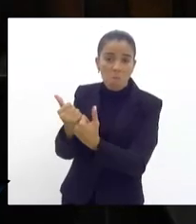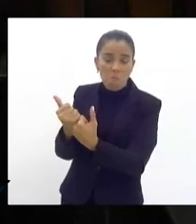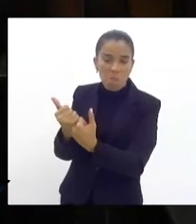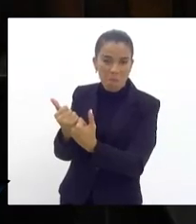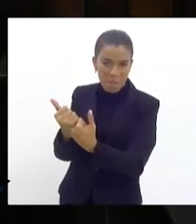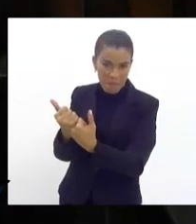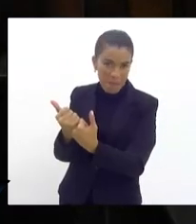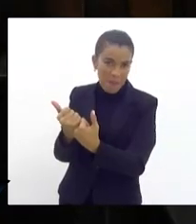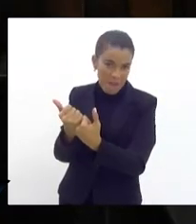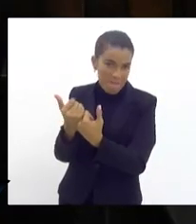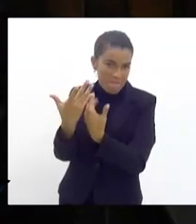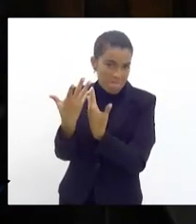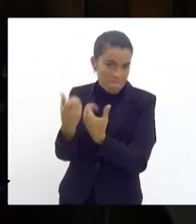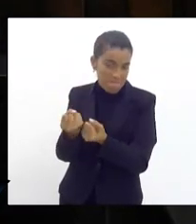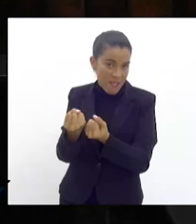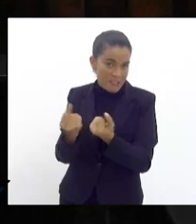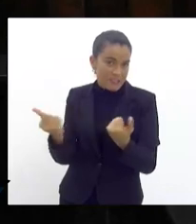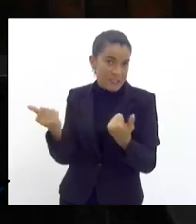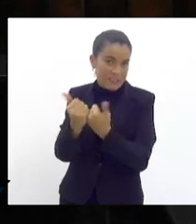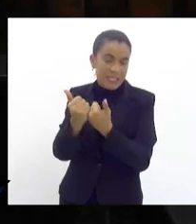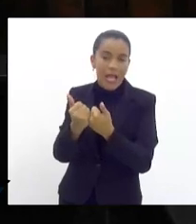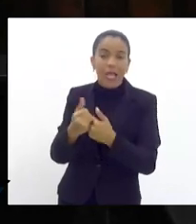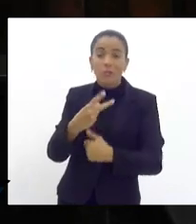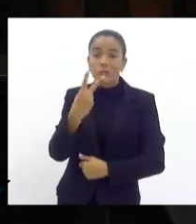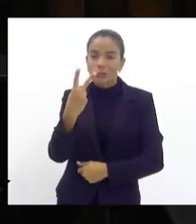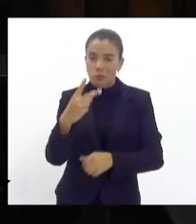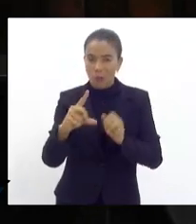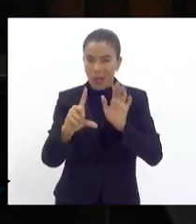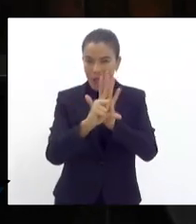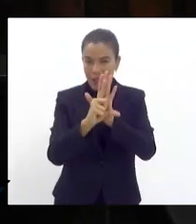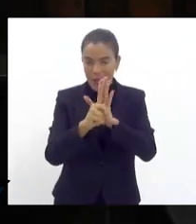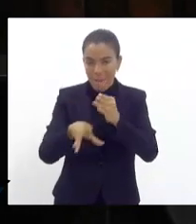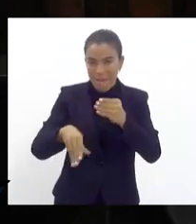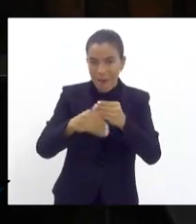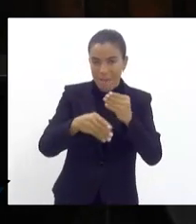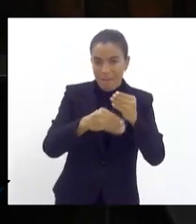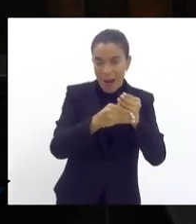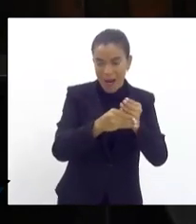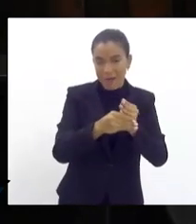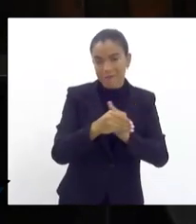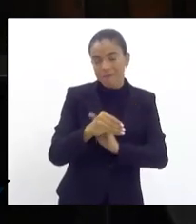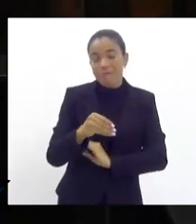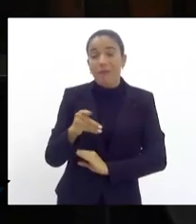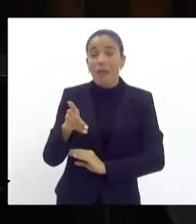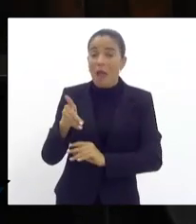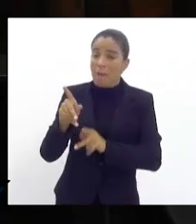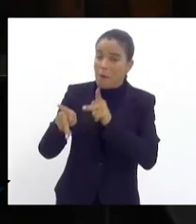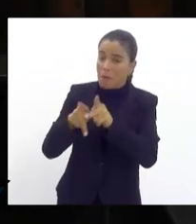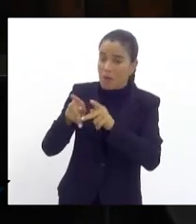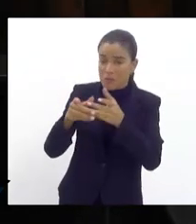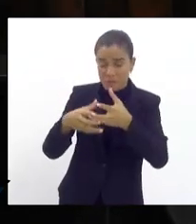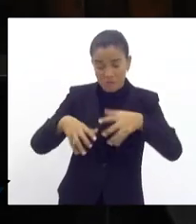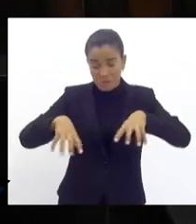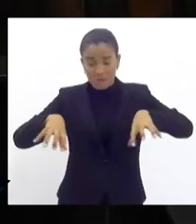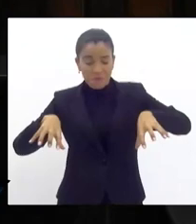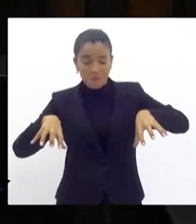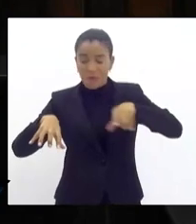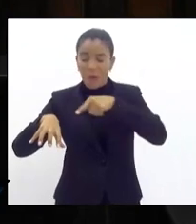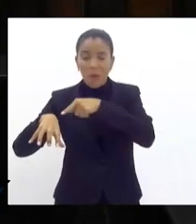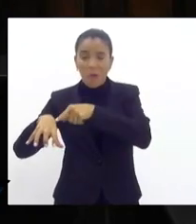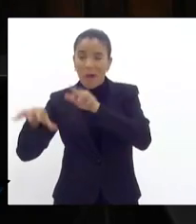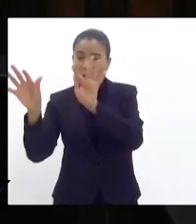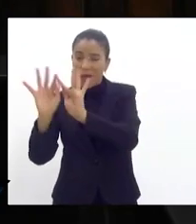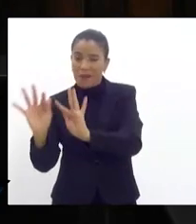aderiu às duas leis complementares. Parte da população ficou